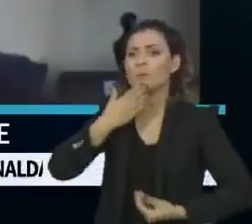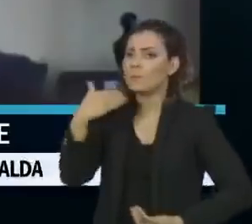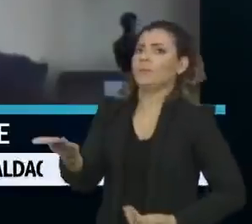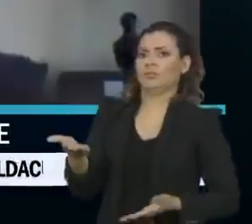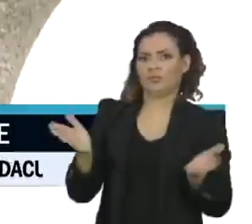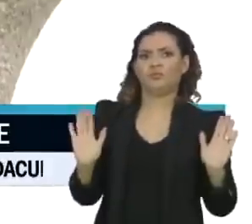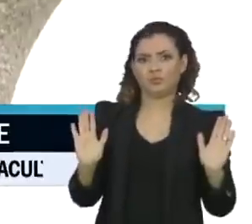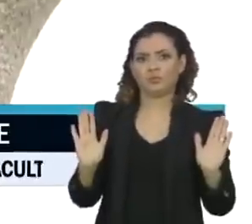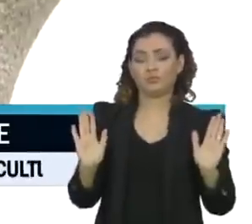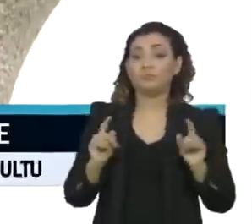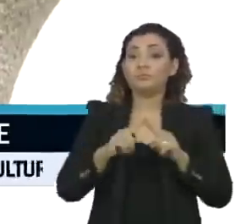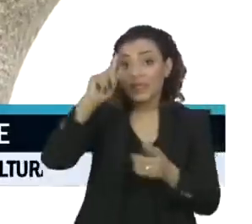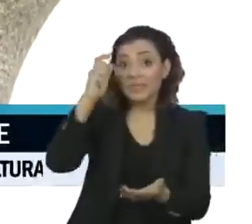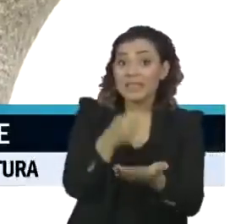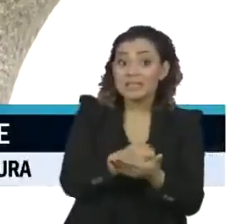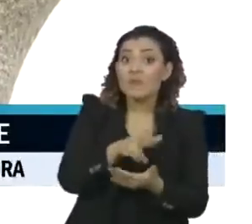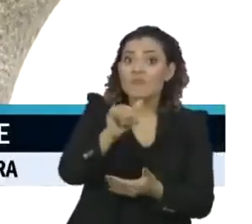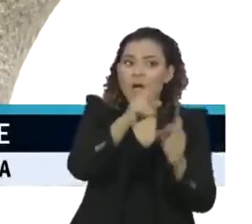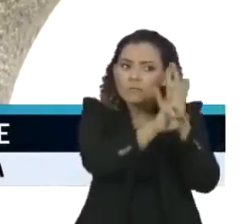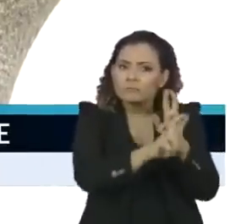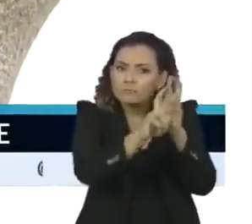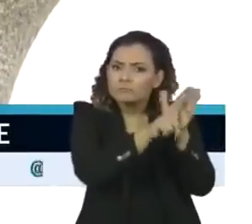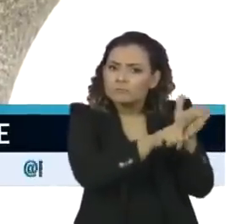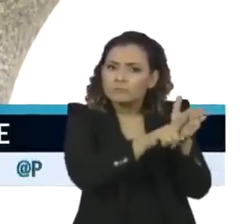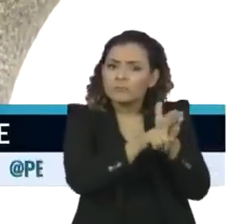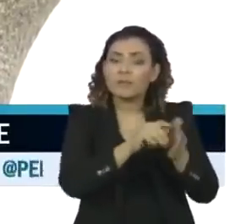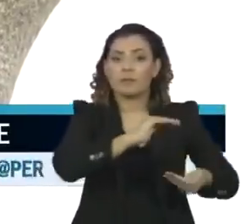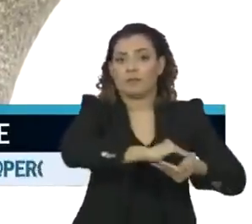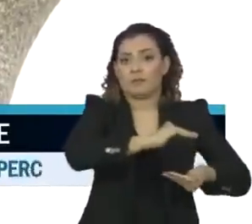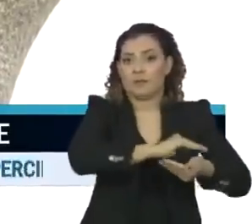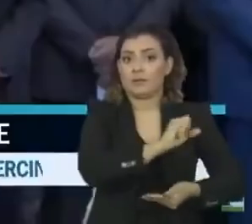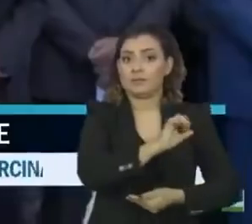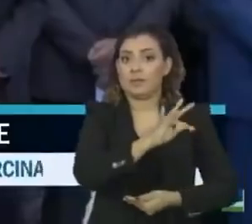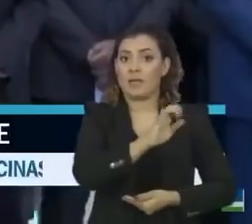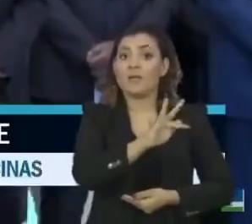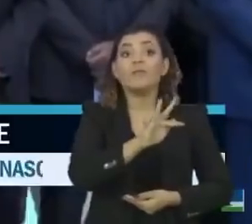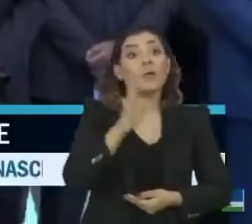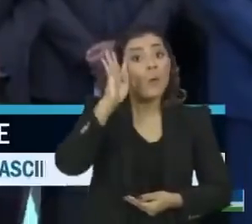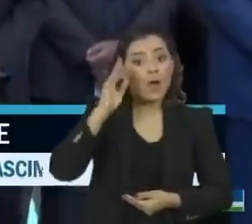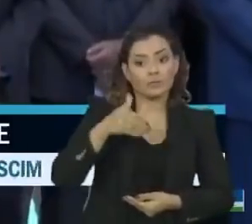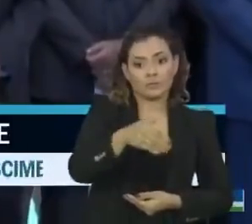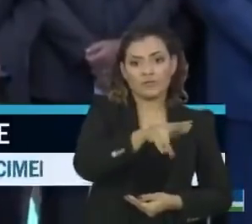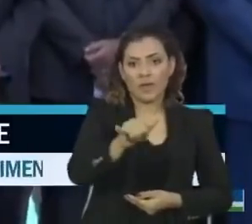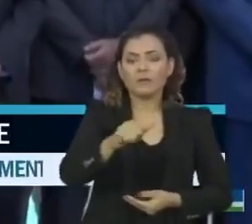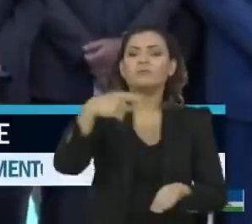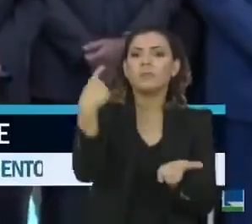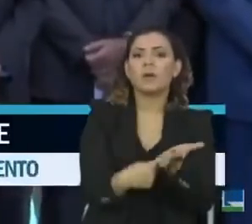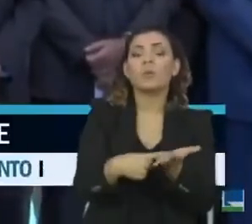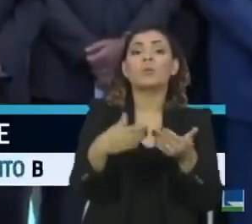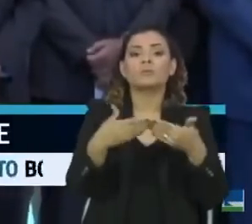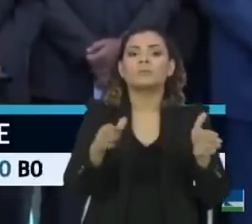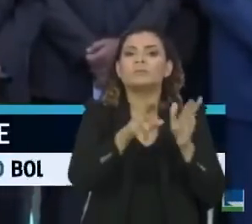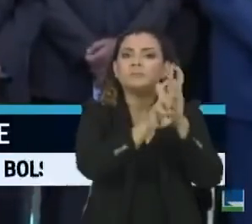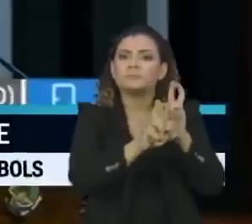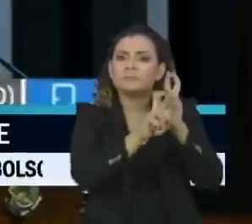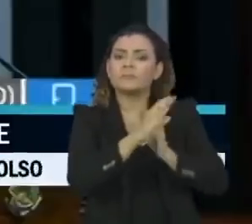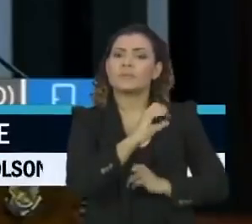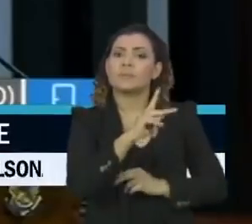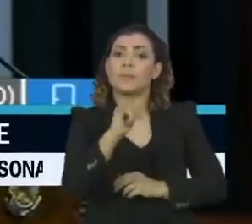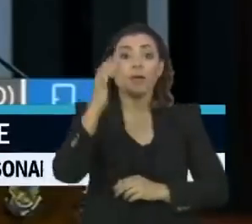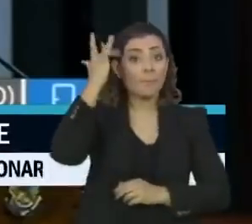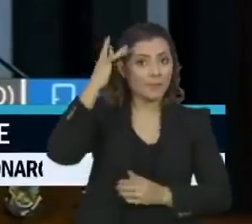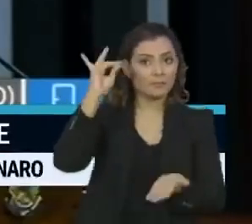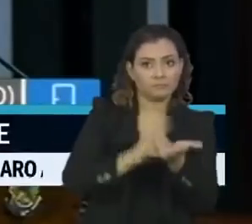Supremo Tribunal Federal. A decisão será analisada pelo plenário do STF na quarta-feira. Pacheco marcou a abertura da CPI para amanhã.